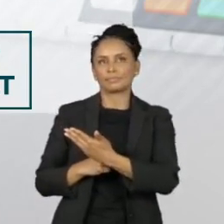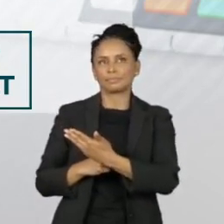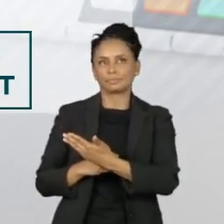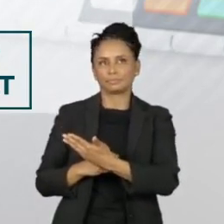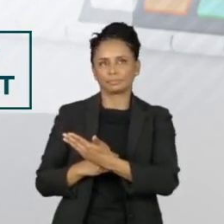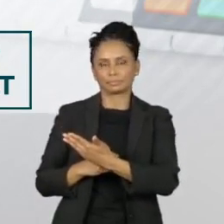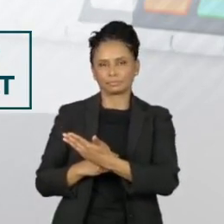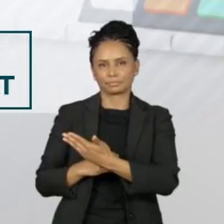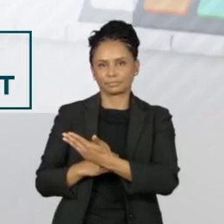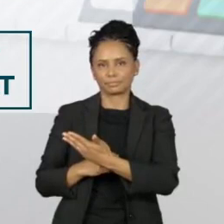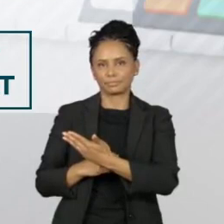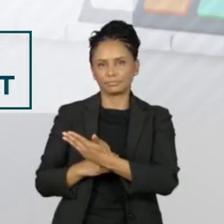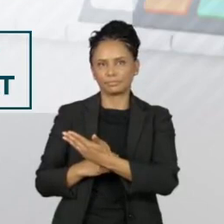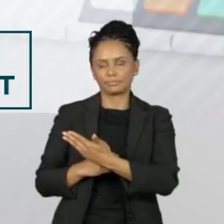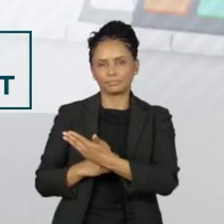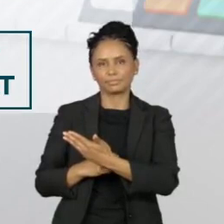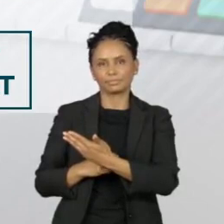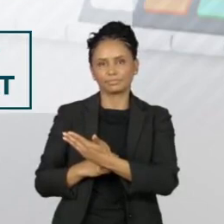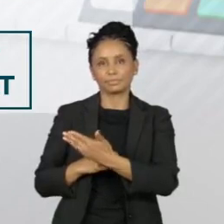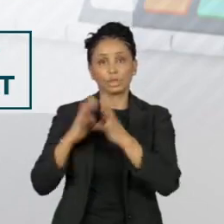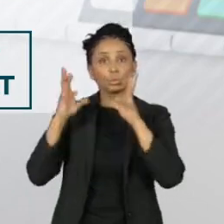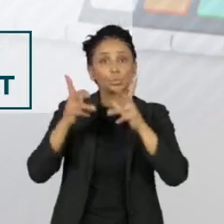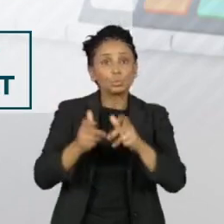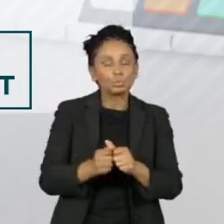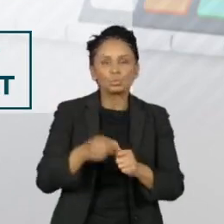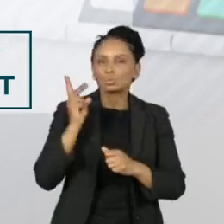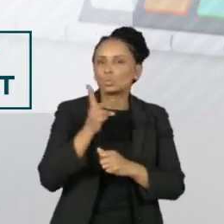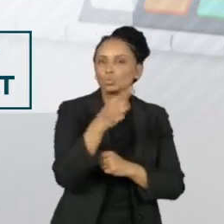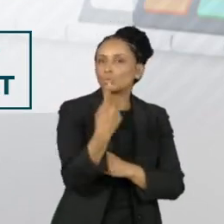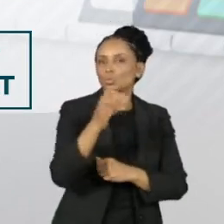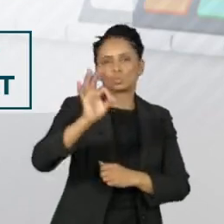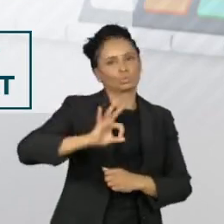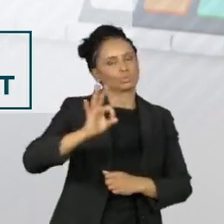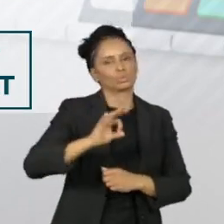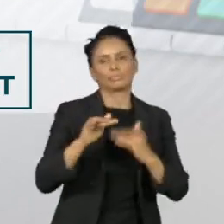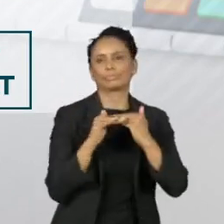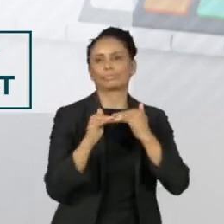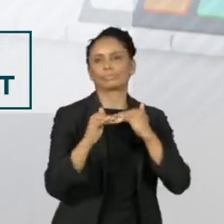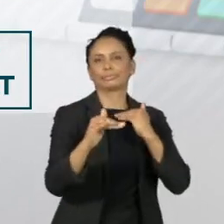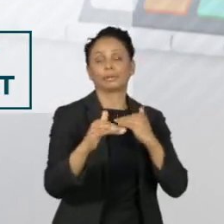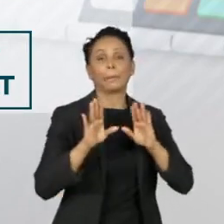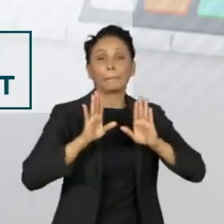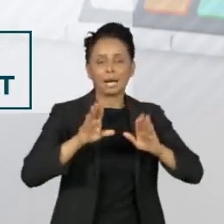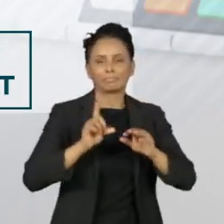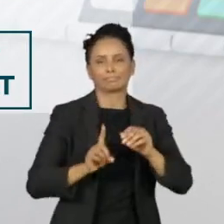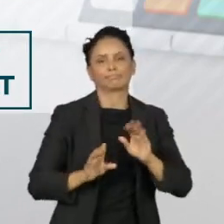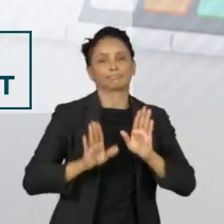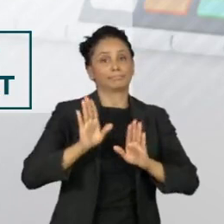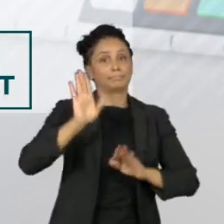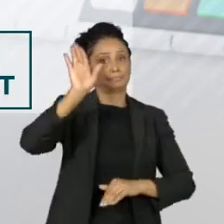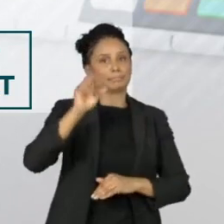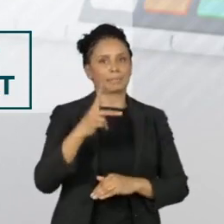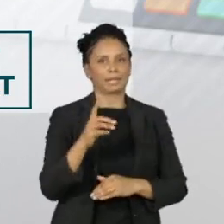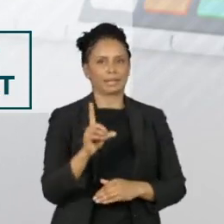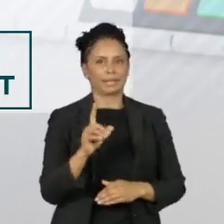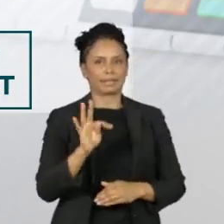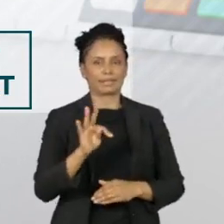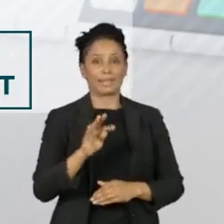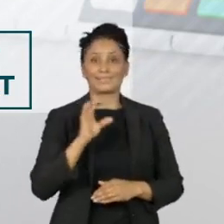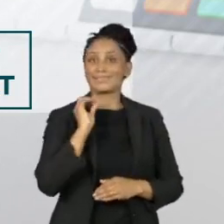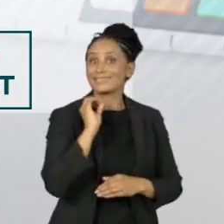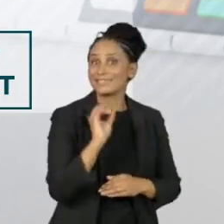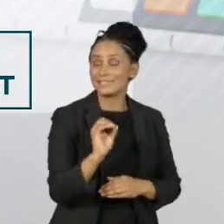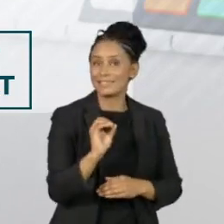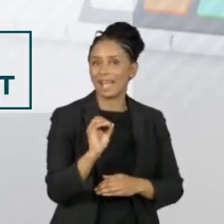e Gabriel Colombo, do PCB, mantiveram 1%. O candidato Elvis César, do PDT, vinha com 0% e